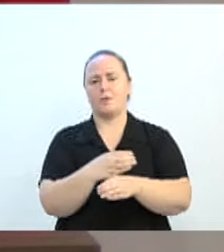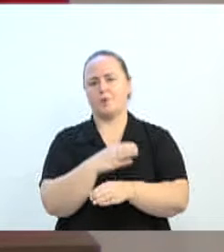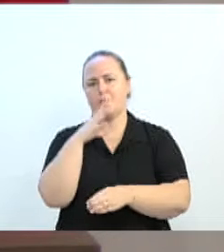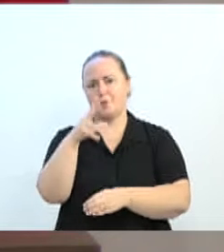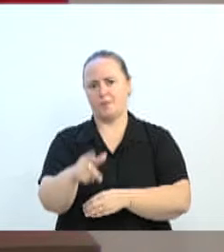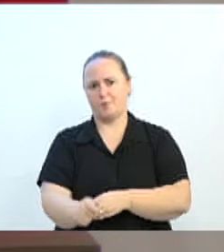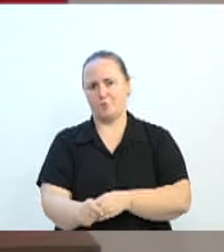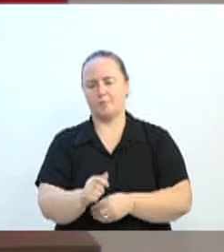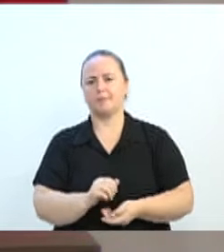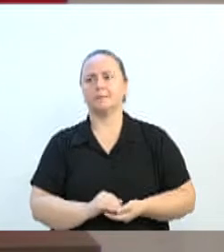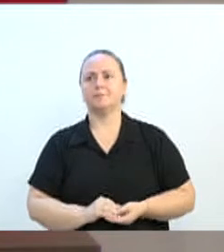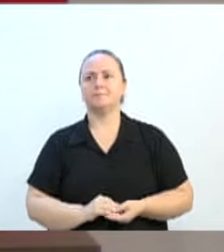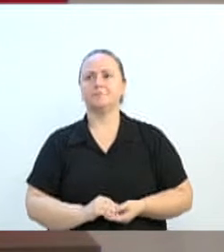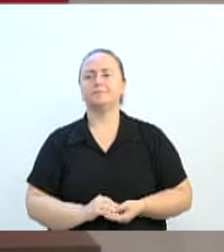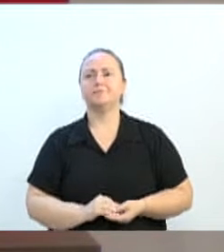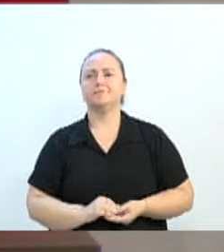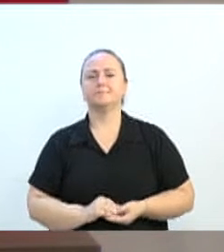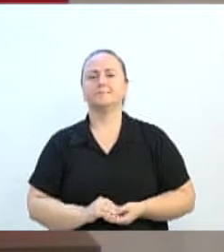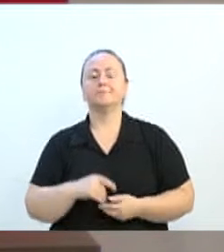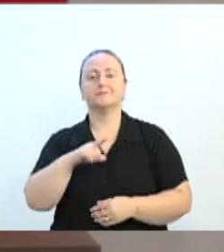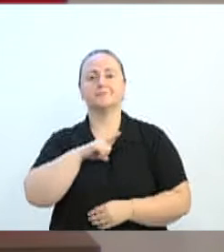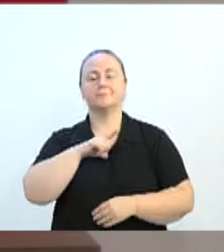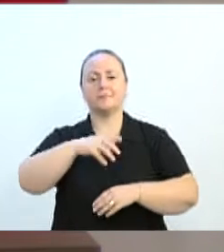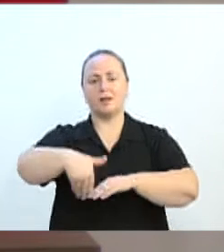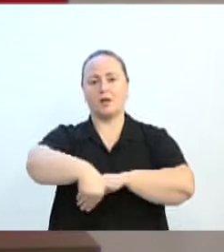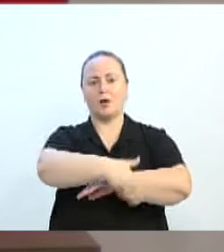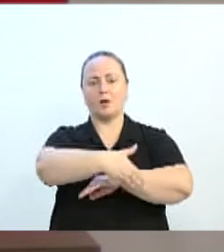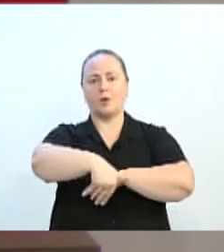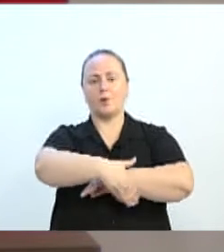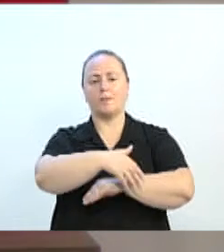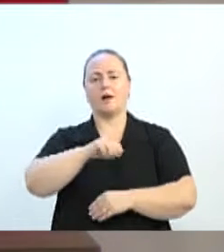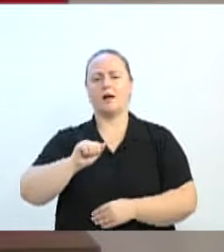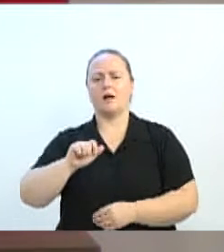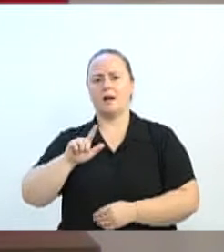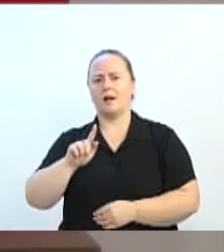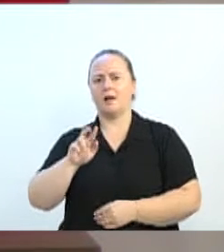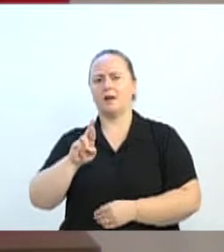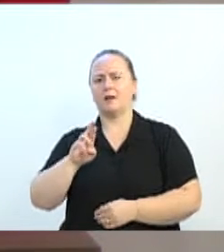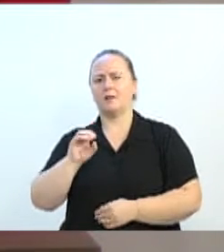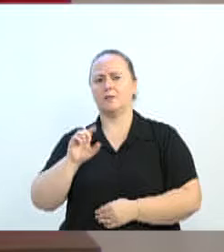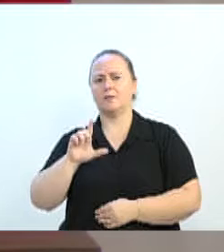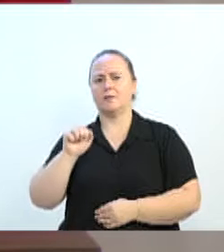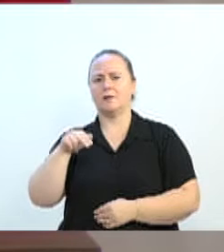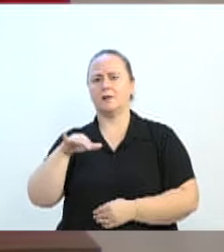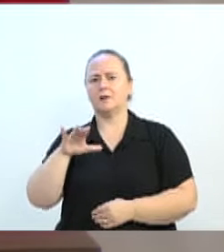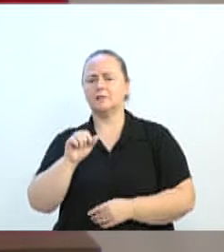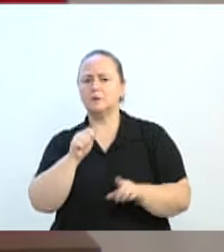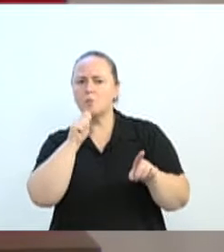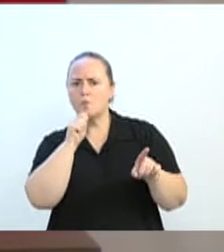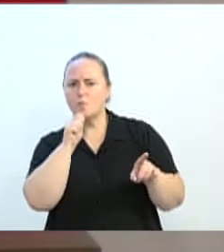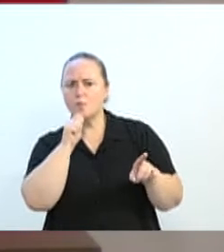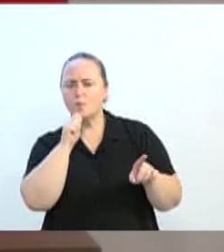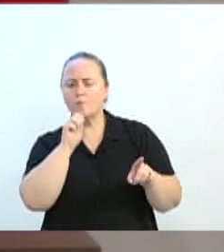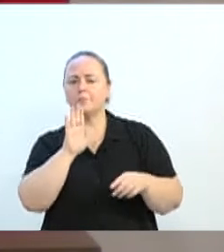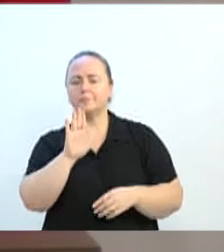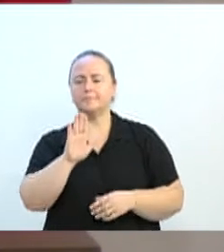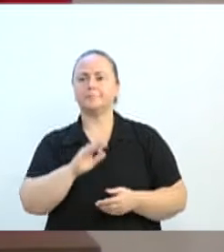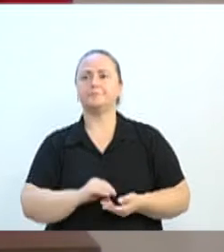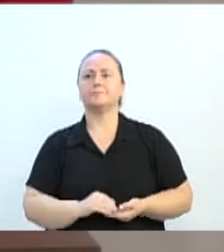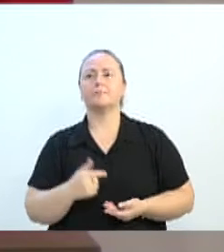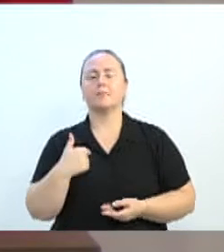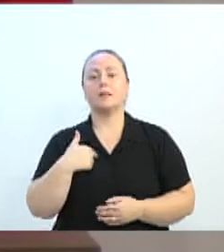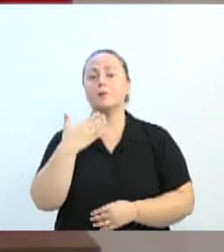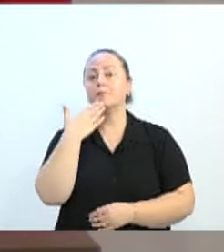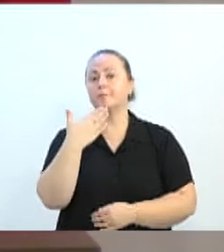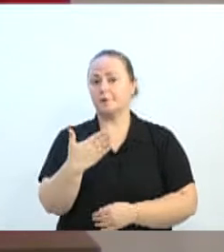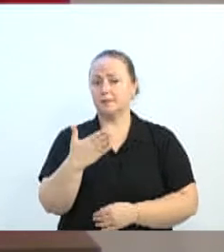Eu acho que tem foto, hein, Nery, da Rua Agrolândia, isso? Não tem? A equipe minha não mandou foto. Há um bom tempo atrás eu estou solicitando